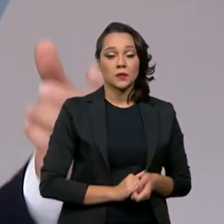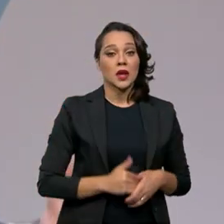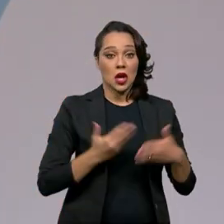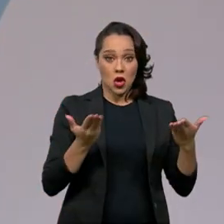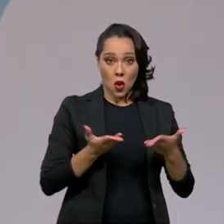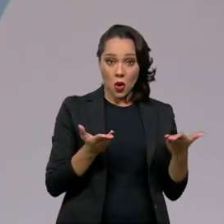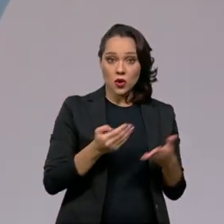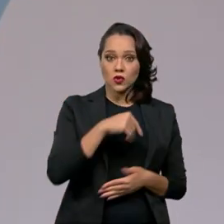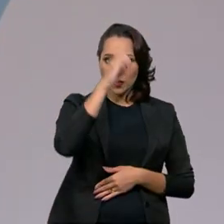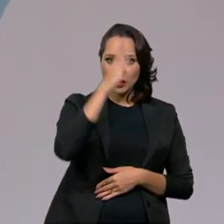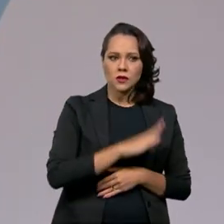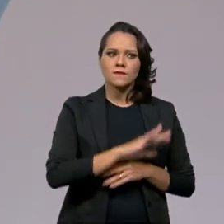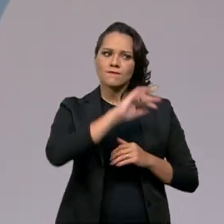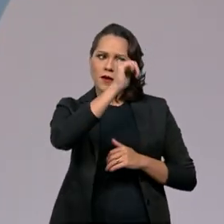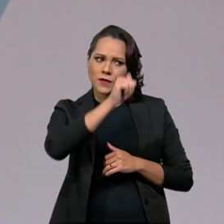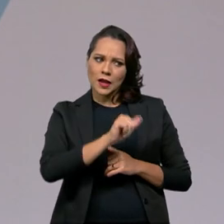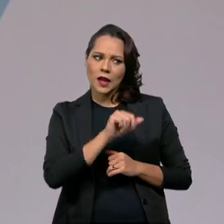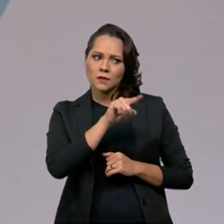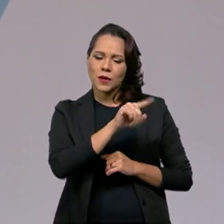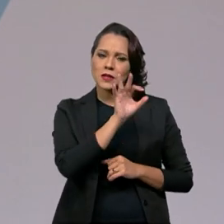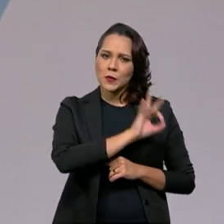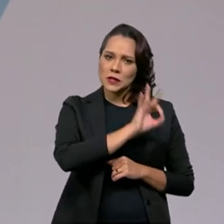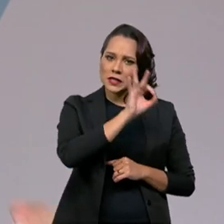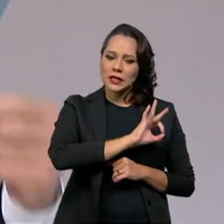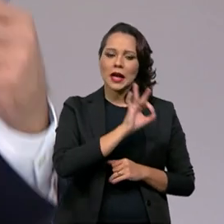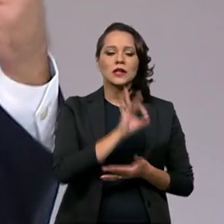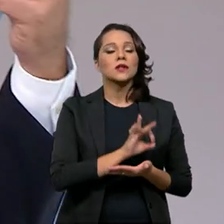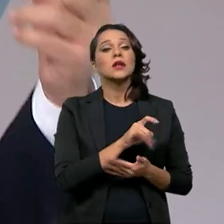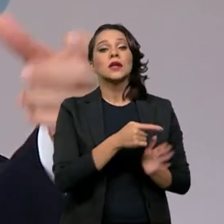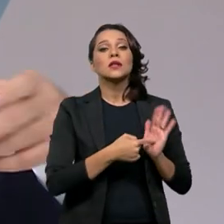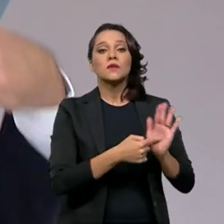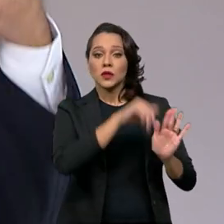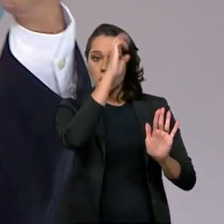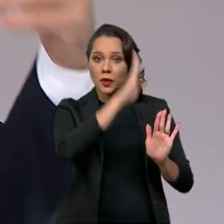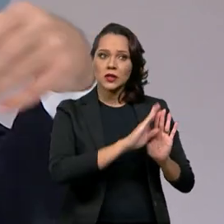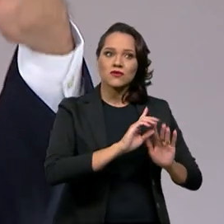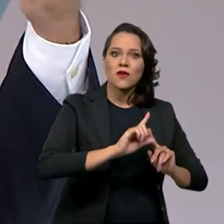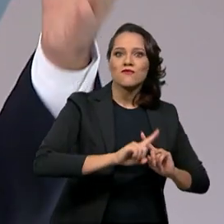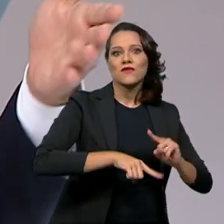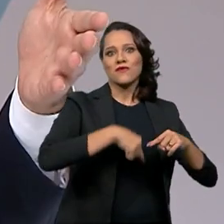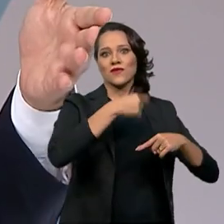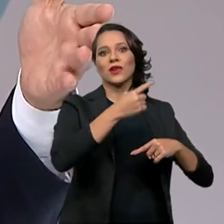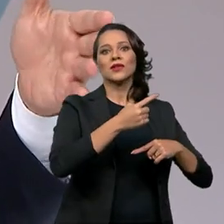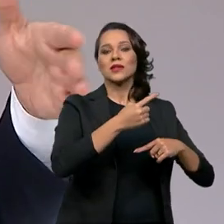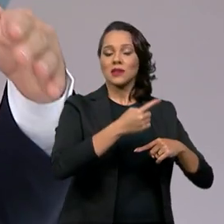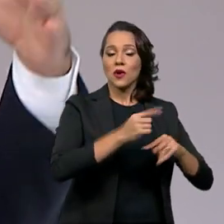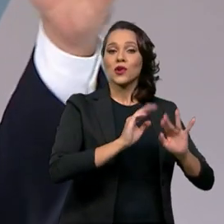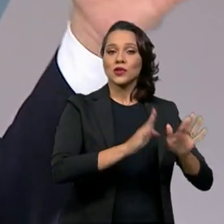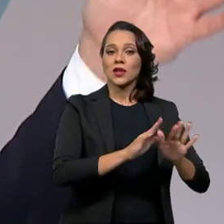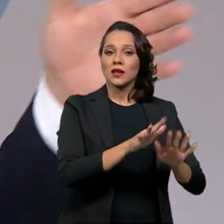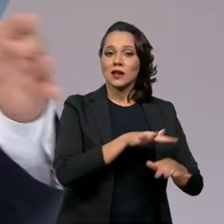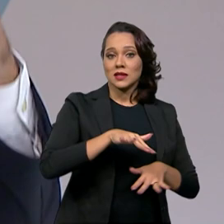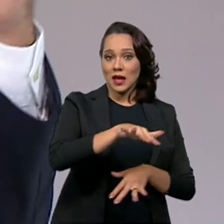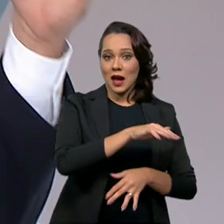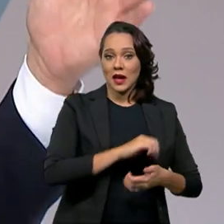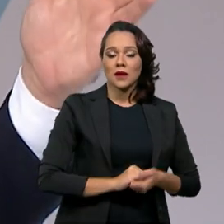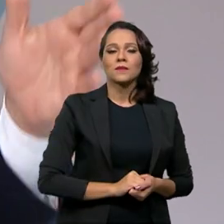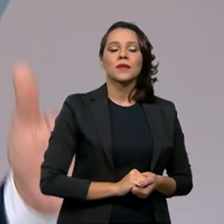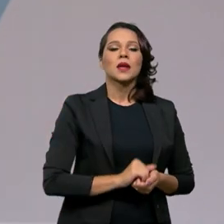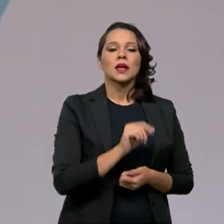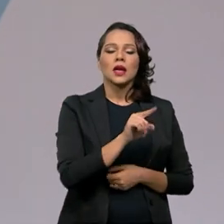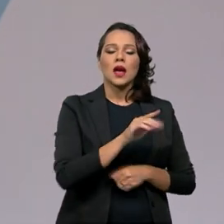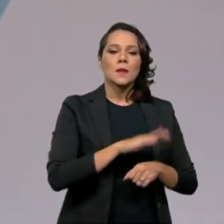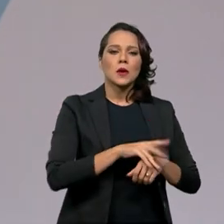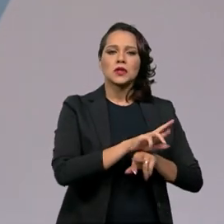hoje, ele é avaliado por esse indicador. E isso mostra que o Brasil teve uma evolução muito grande nesse aspecto, avaliado